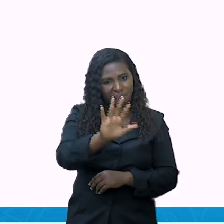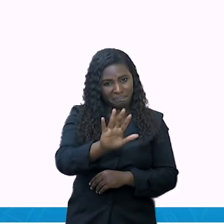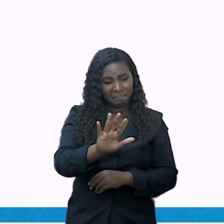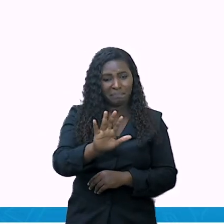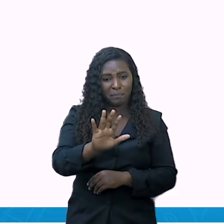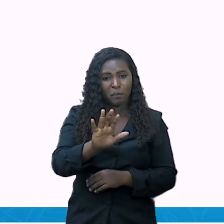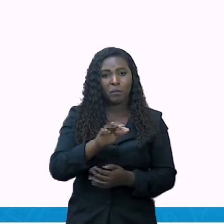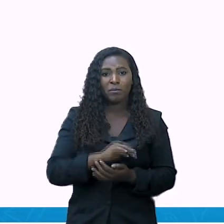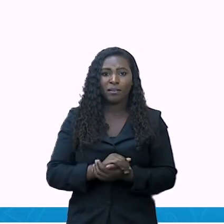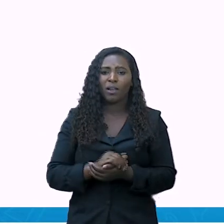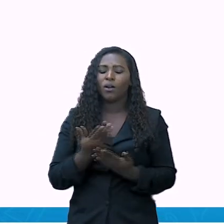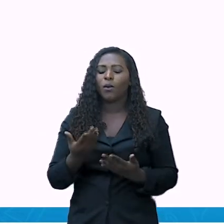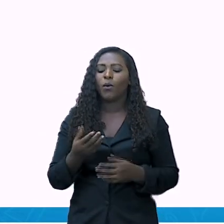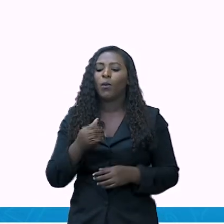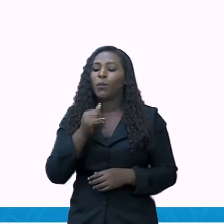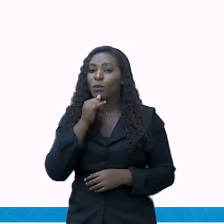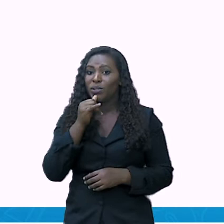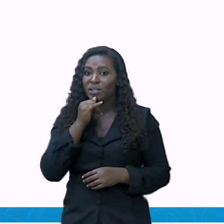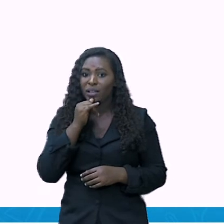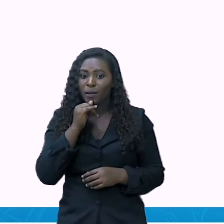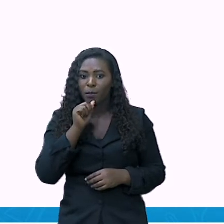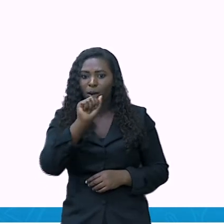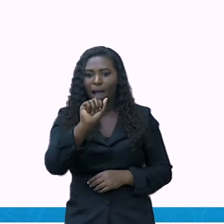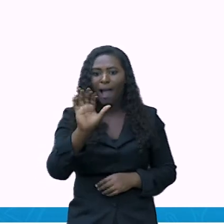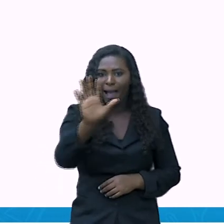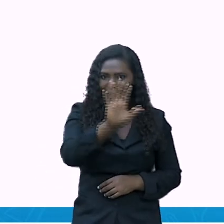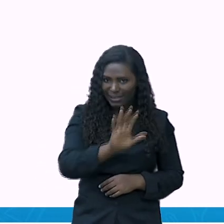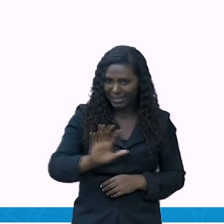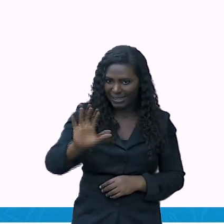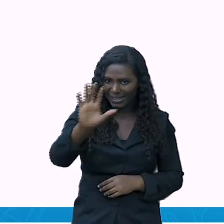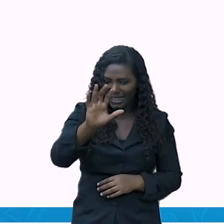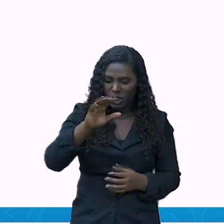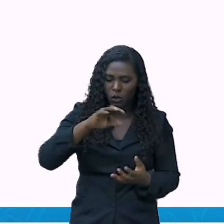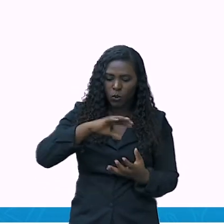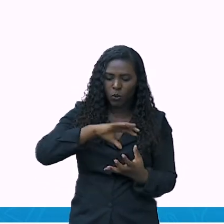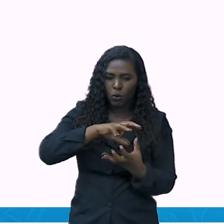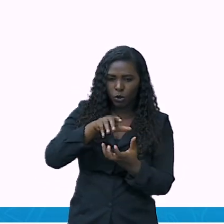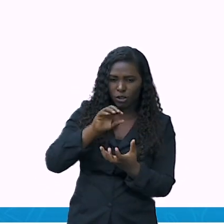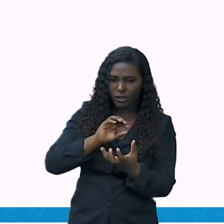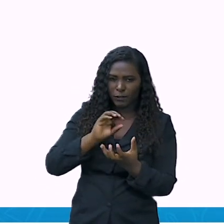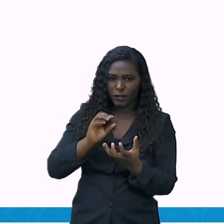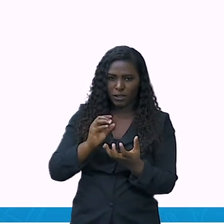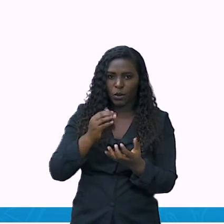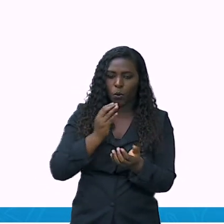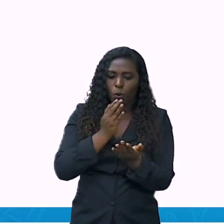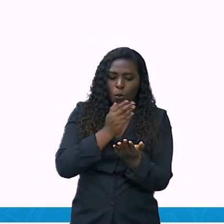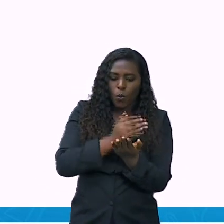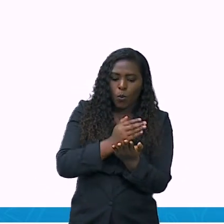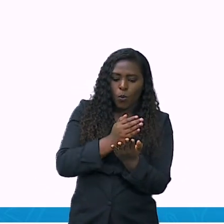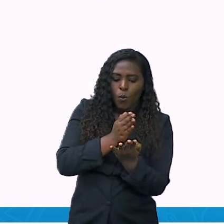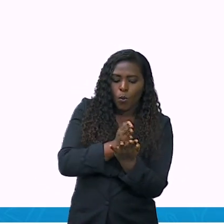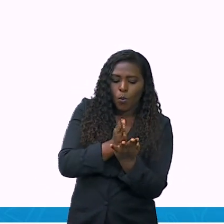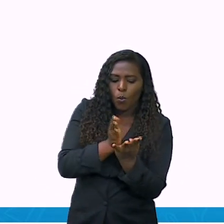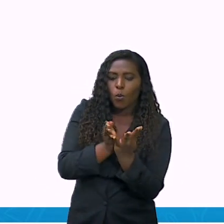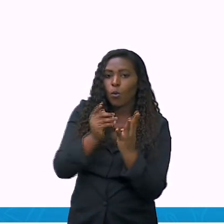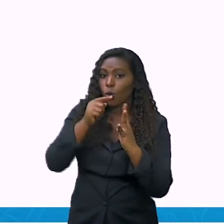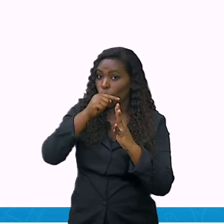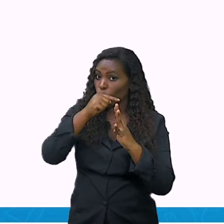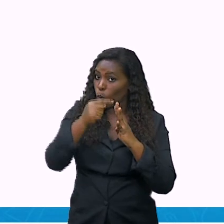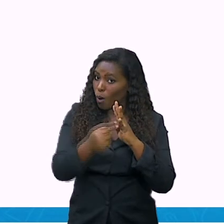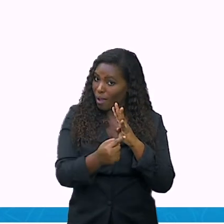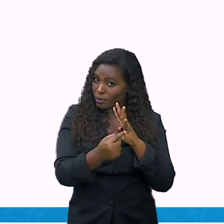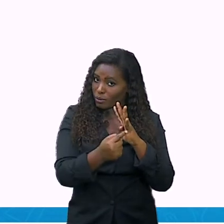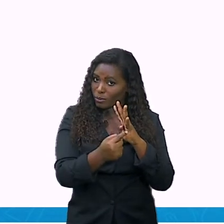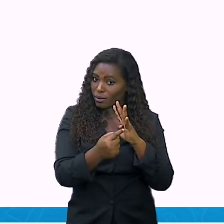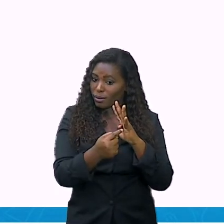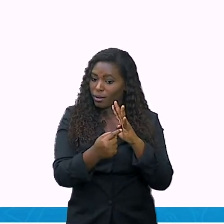o continente em quatro partes, 90% da população está literalmente aglomerada, coisa que não devemos